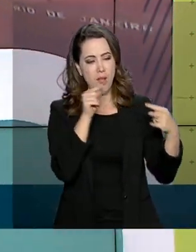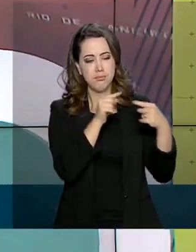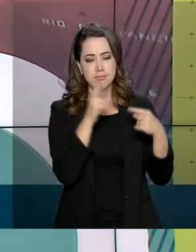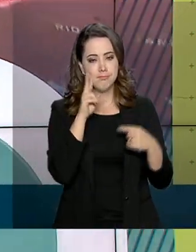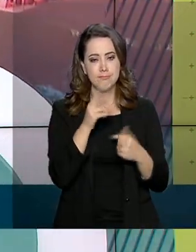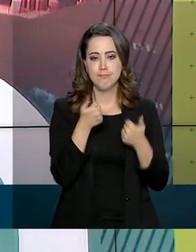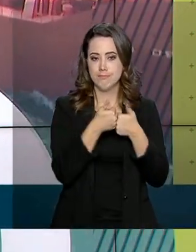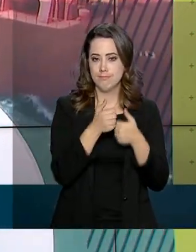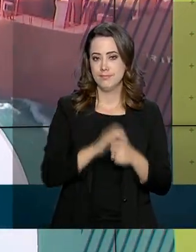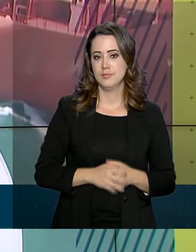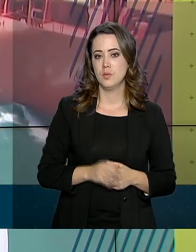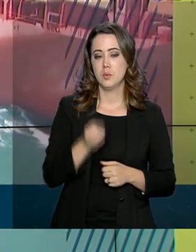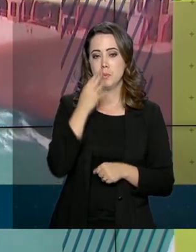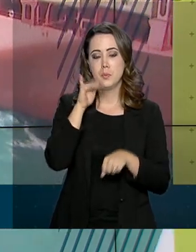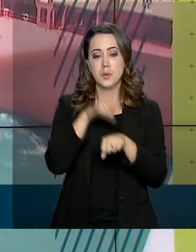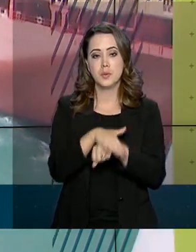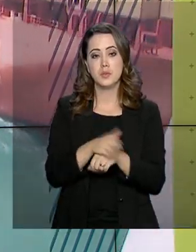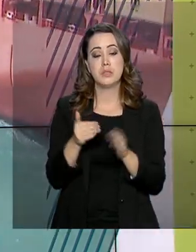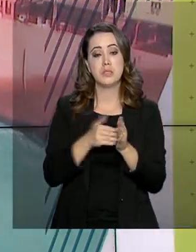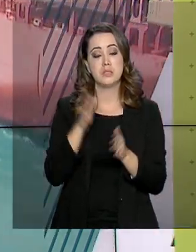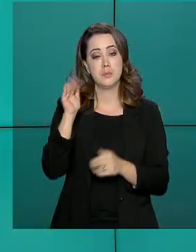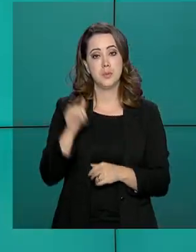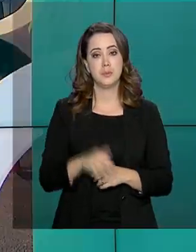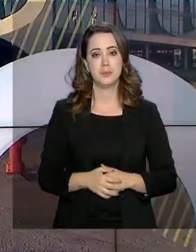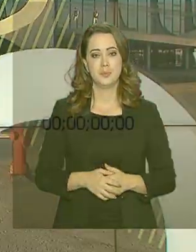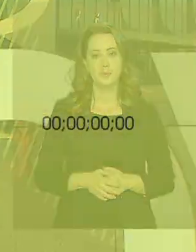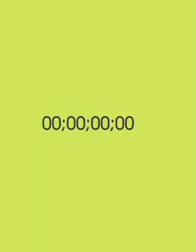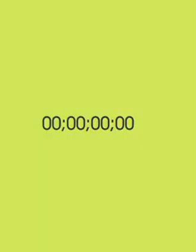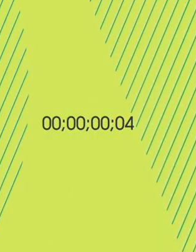pelas redes sociais. Uma boa noite e até amanhã.